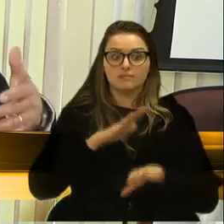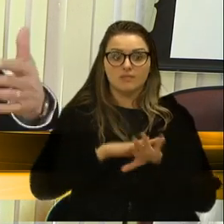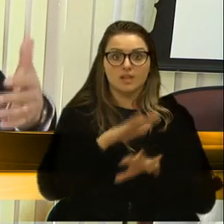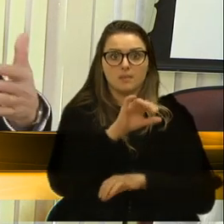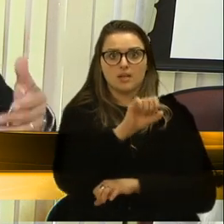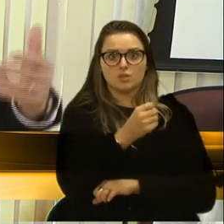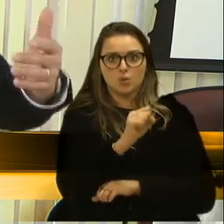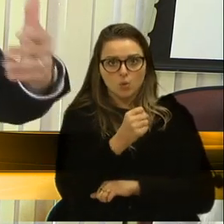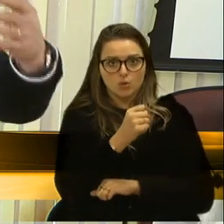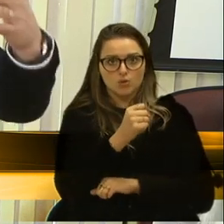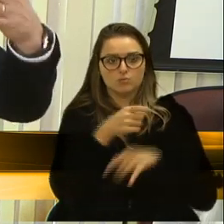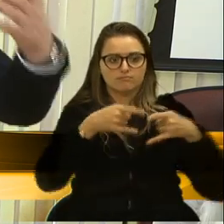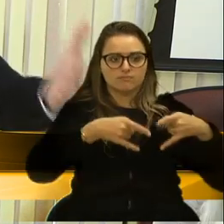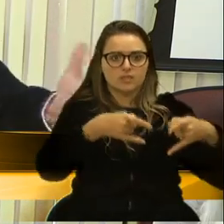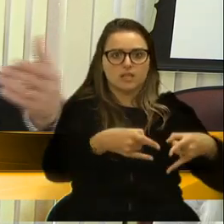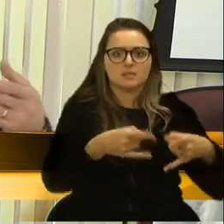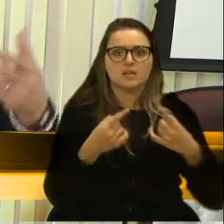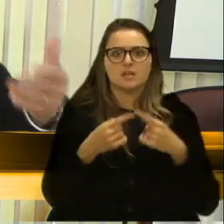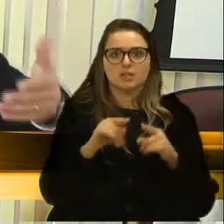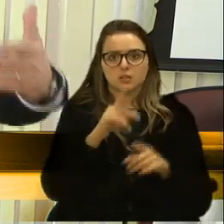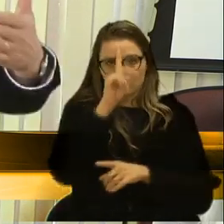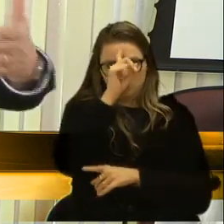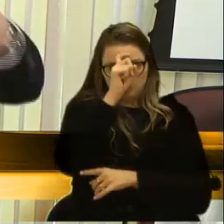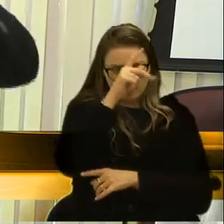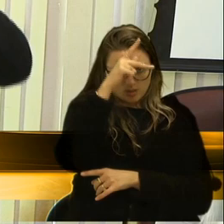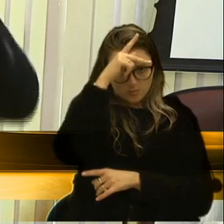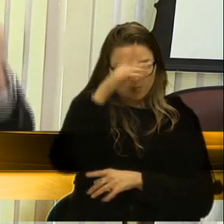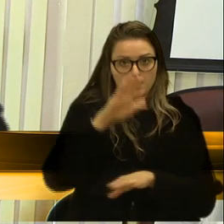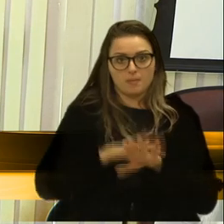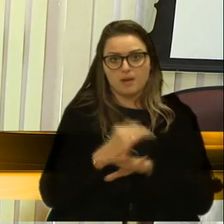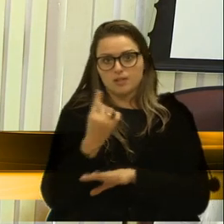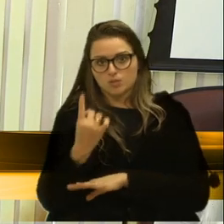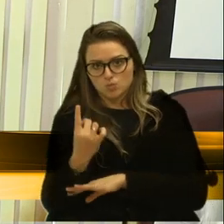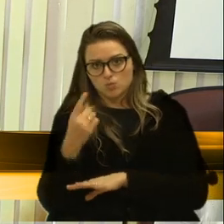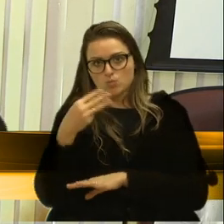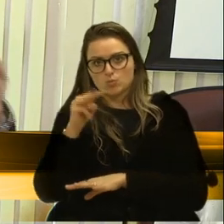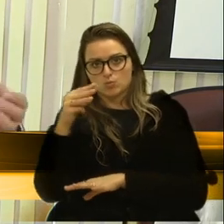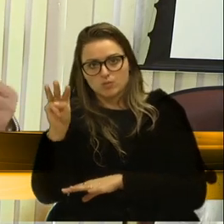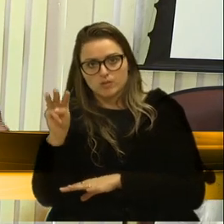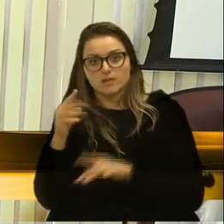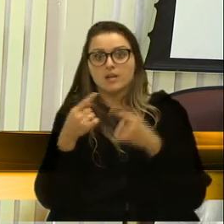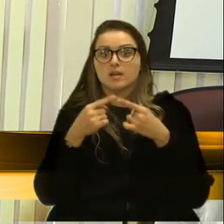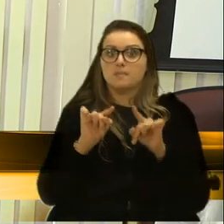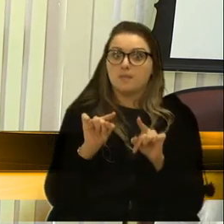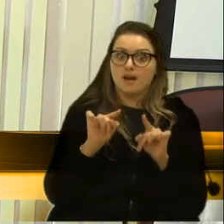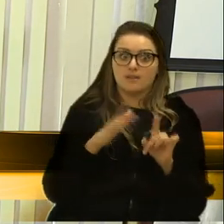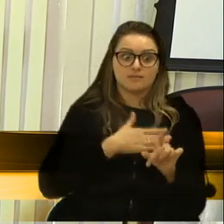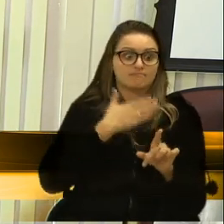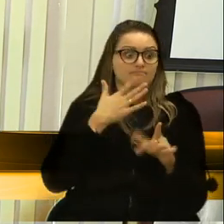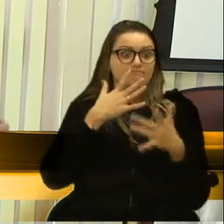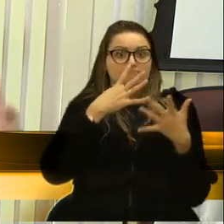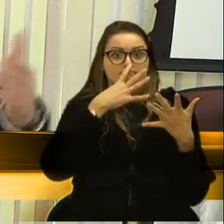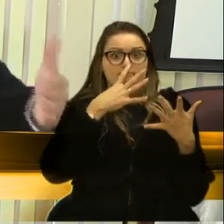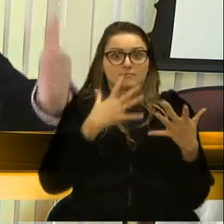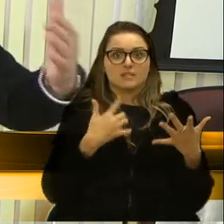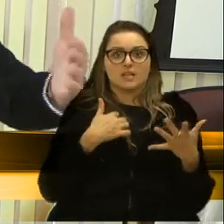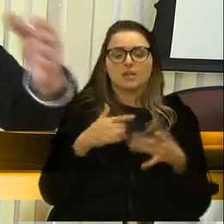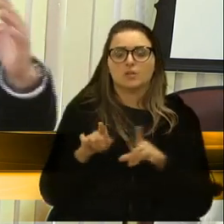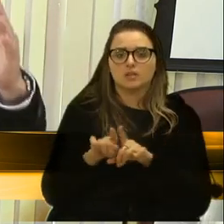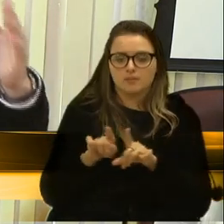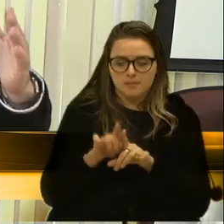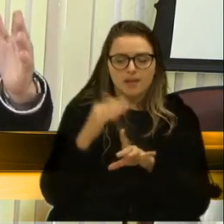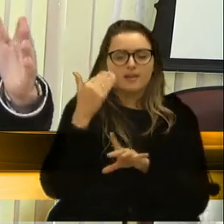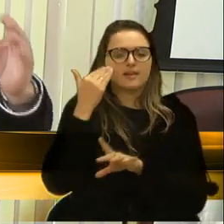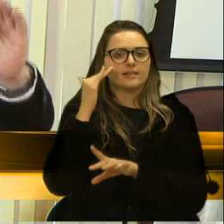era para ser dez novos leitos no hospital Pompeia, mais um no Virvi. Mas foi pego de surpresa. Eu também entendo que